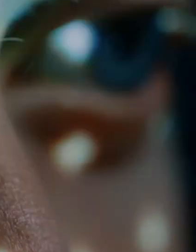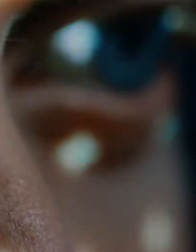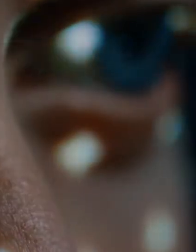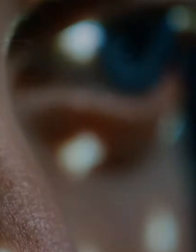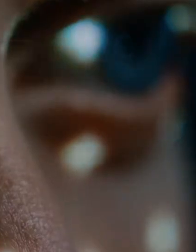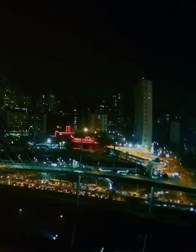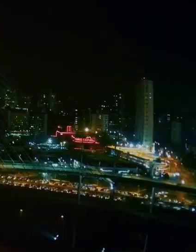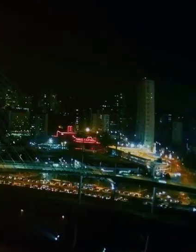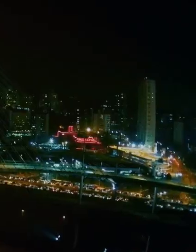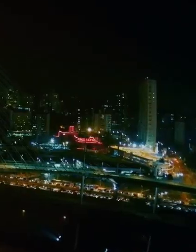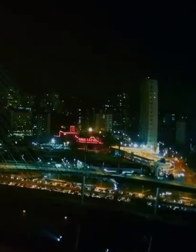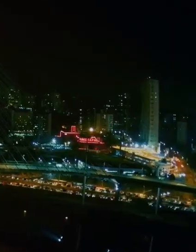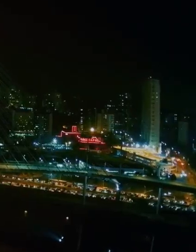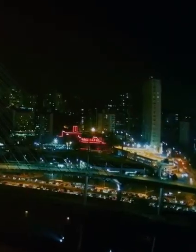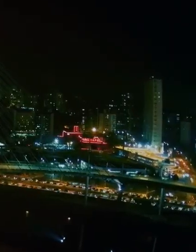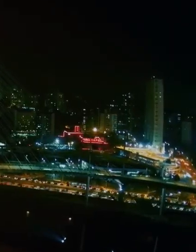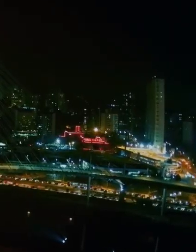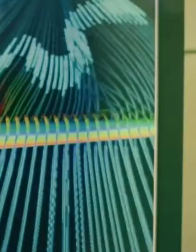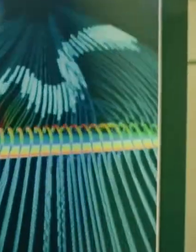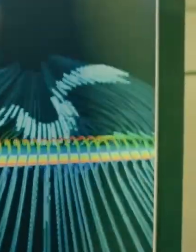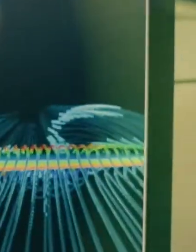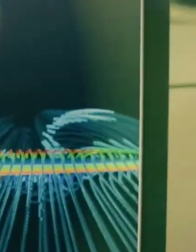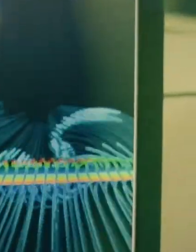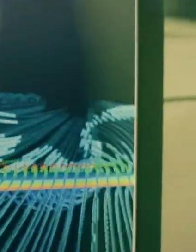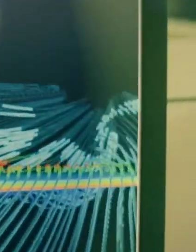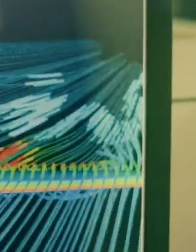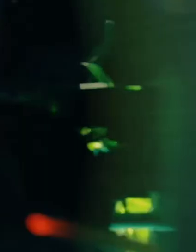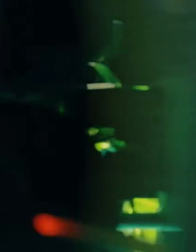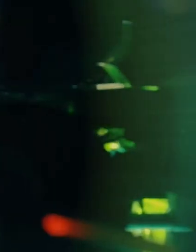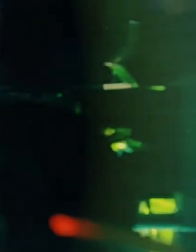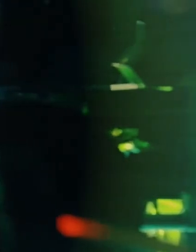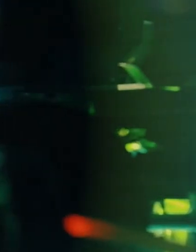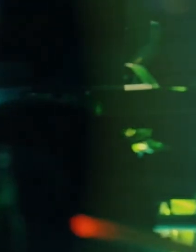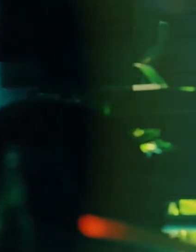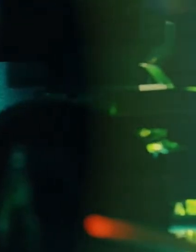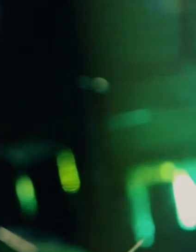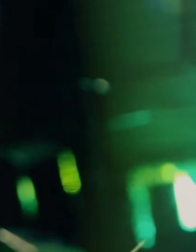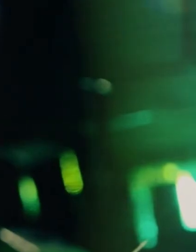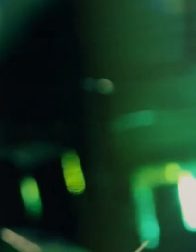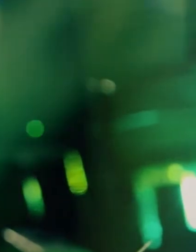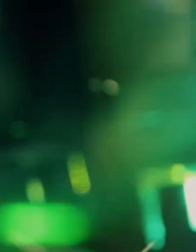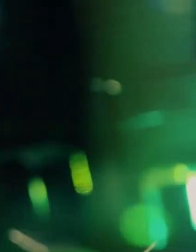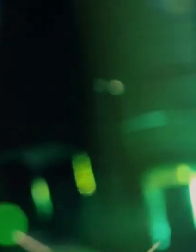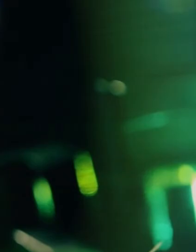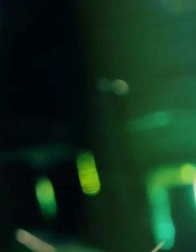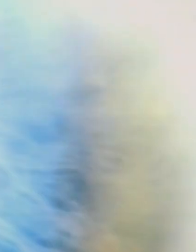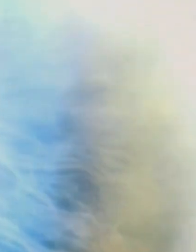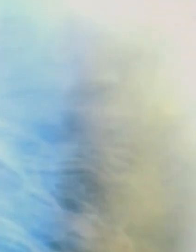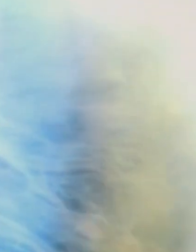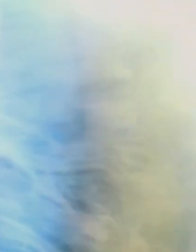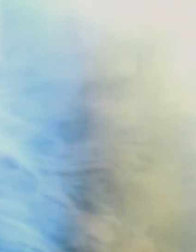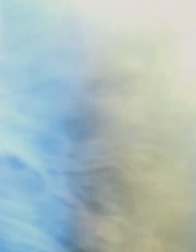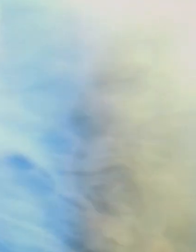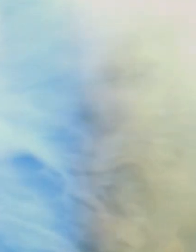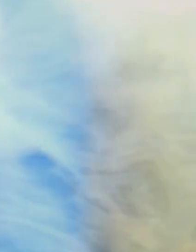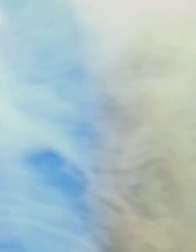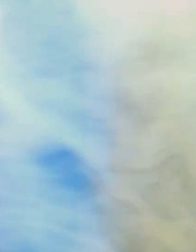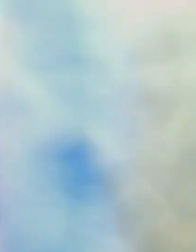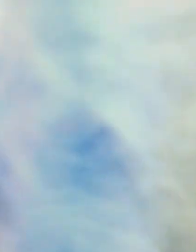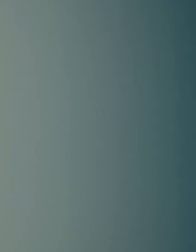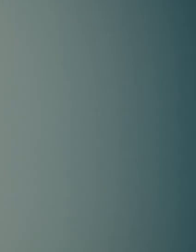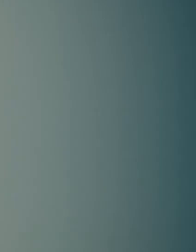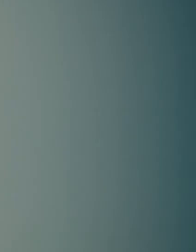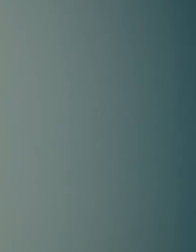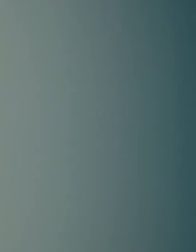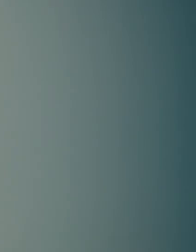mineração produz a matéria-prima presente em quase todos os produtos que utilizamos hoje e que vamos fabricar no